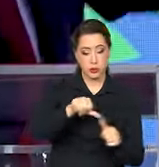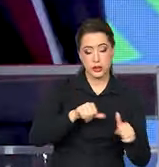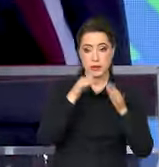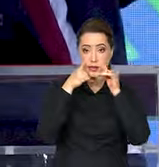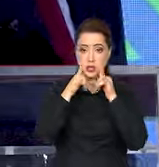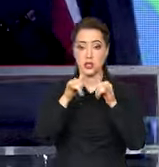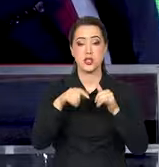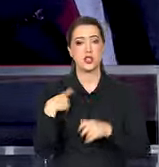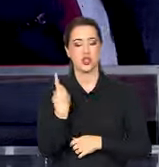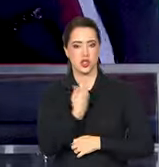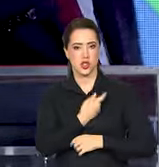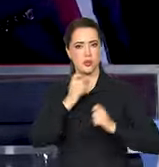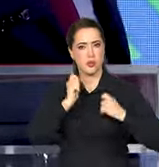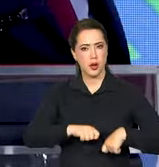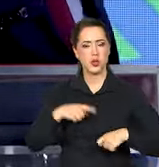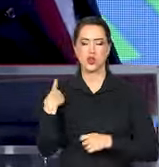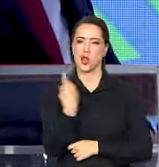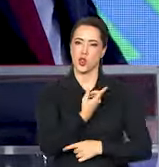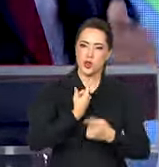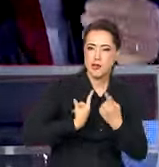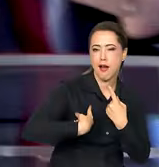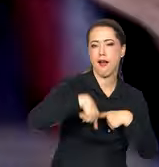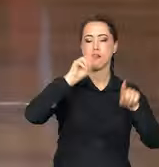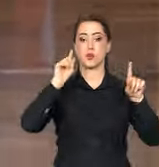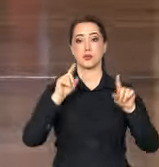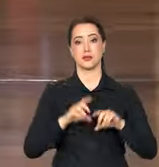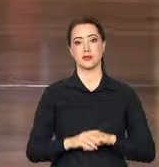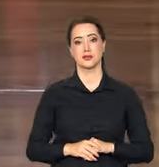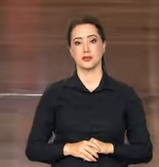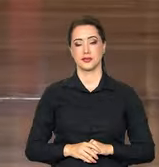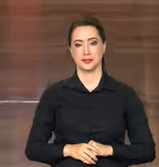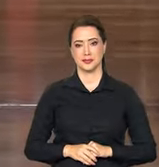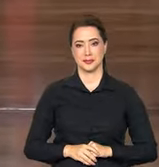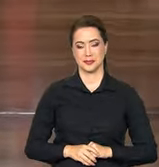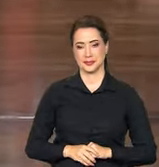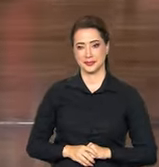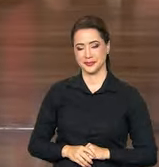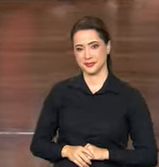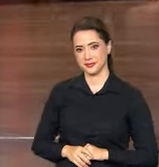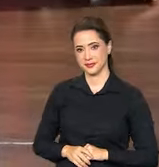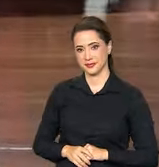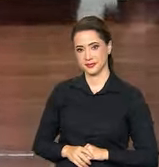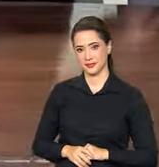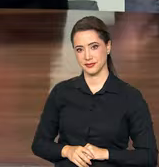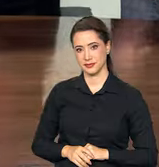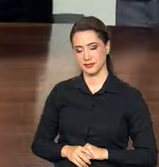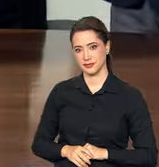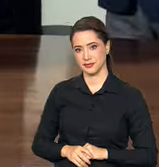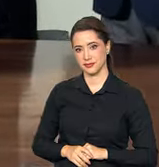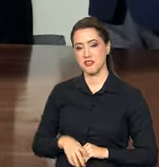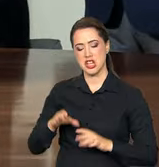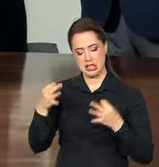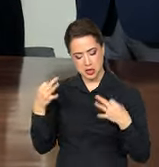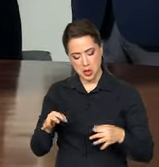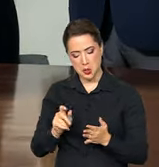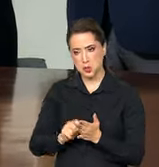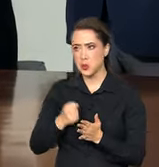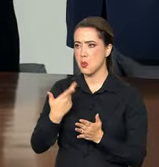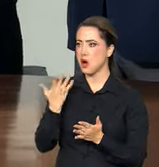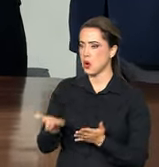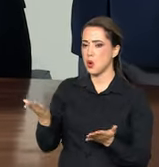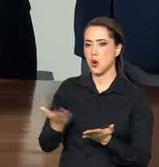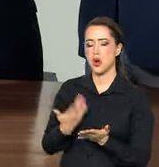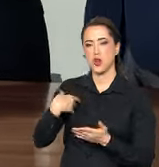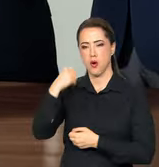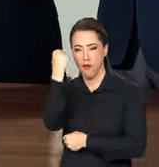fazer a nossa revolução industrial. Pronto. Está reconhecido o forró do Brasil.